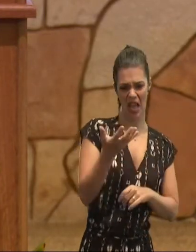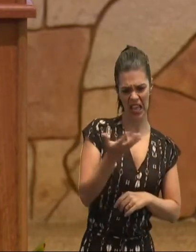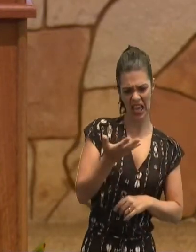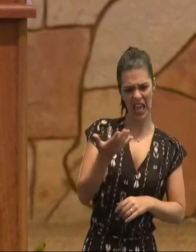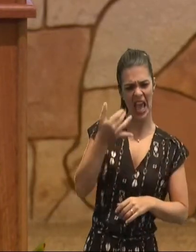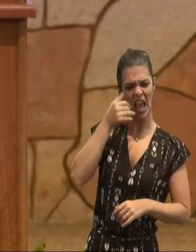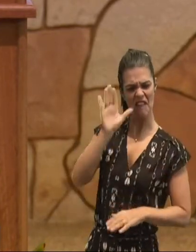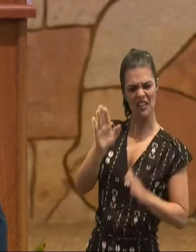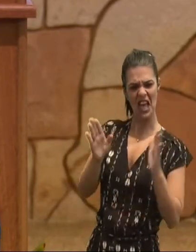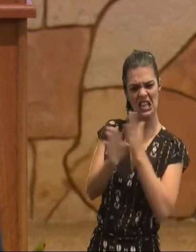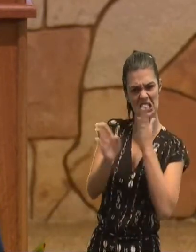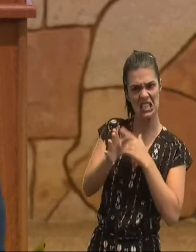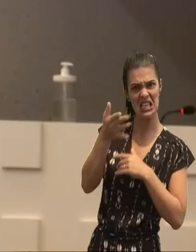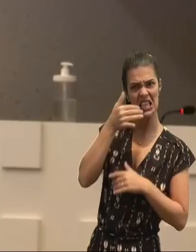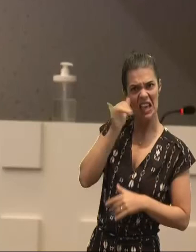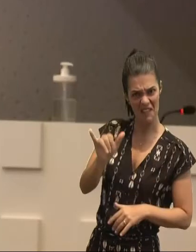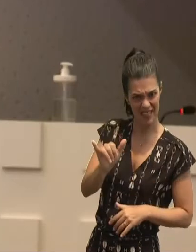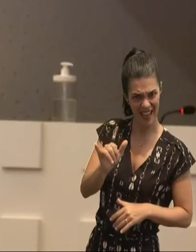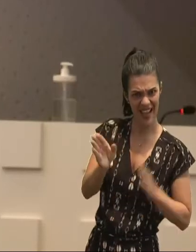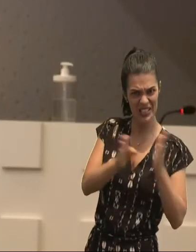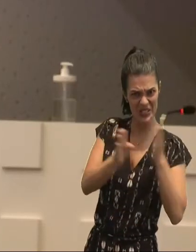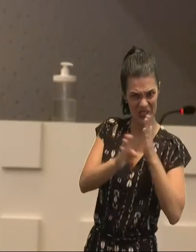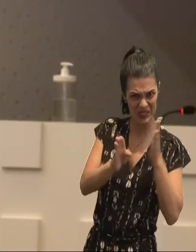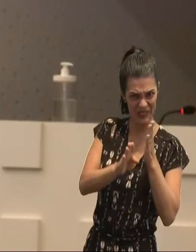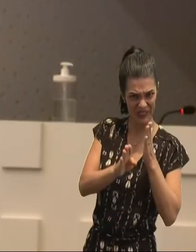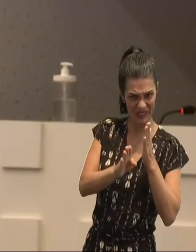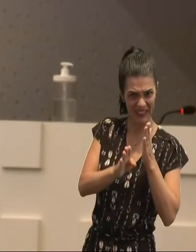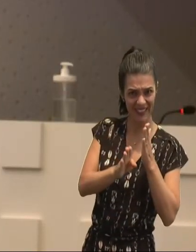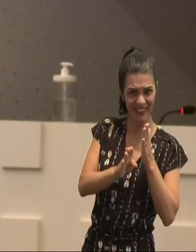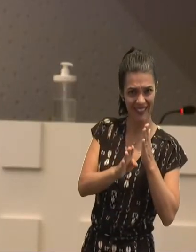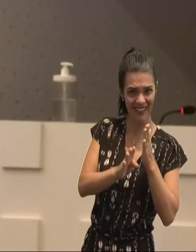em Jesus, eles queriam, uma zona de conforto,